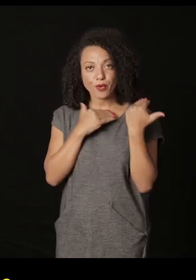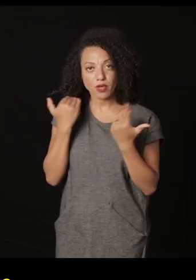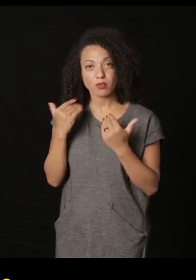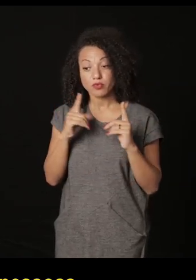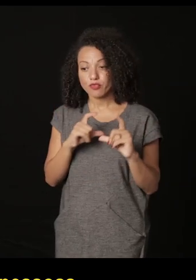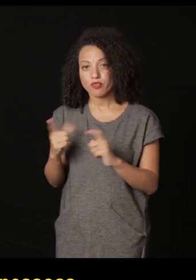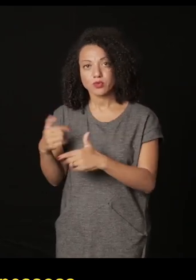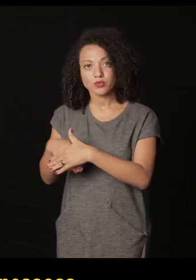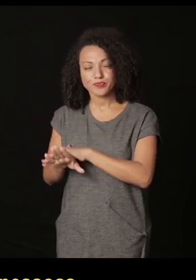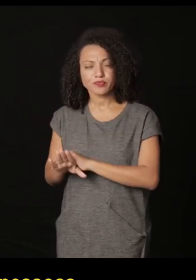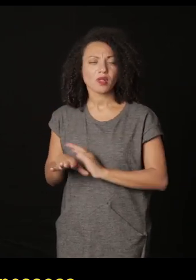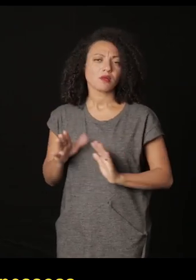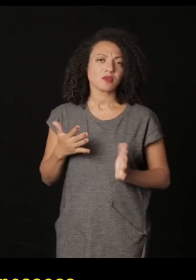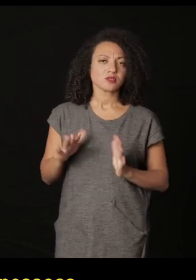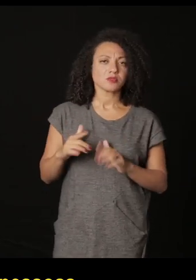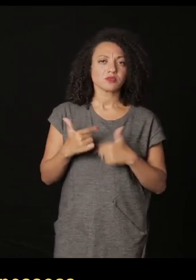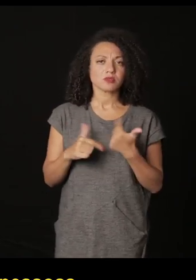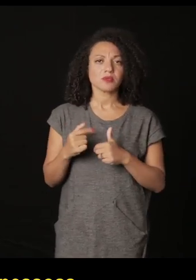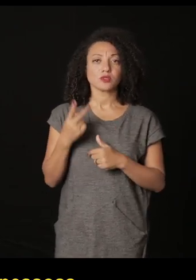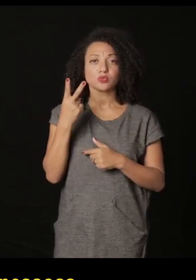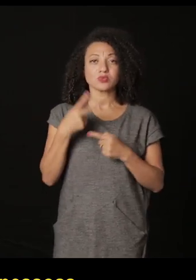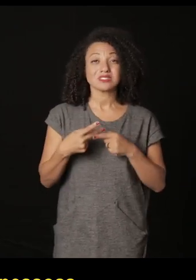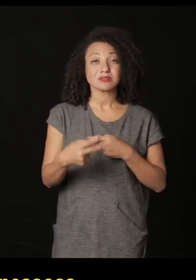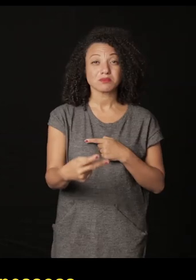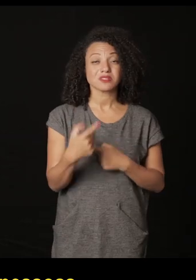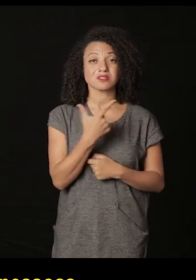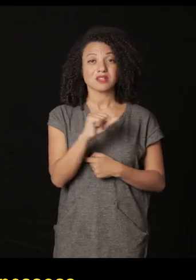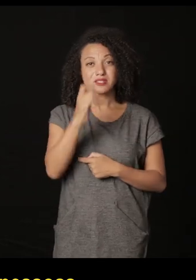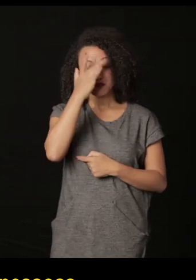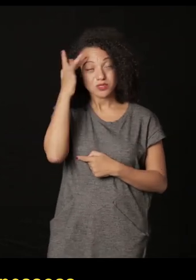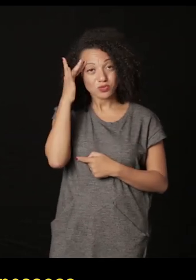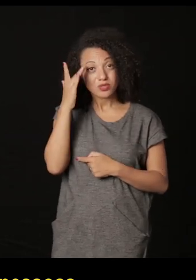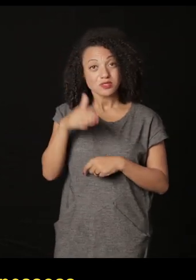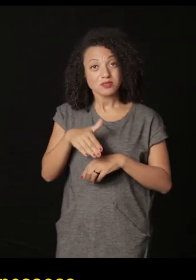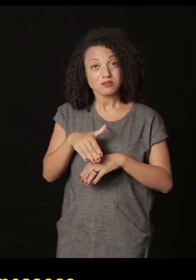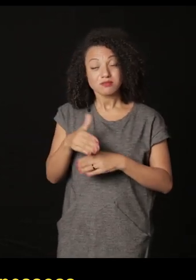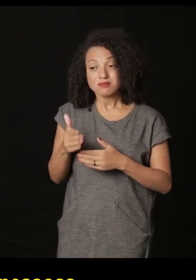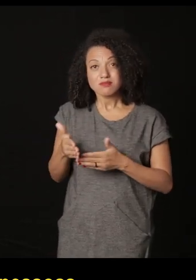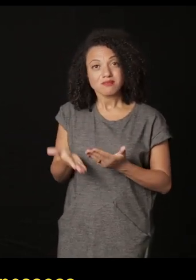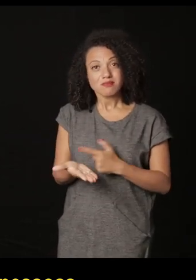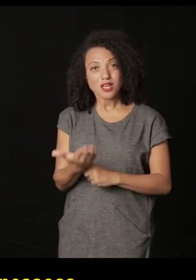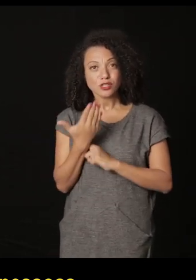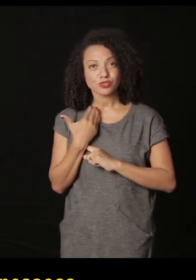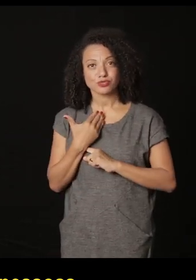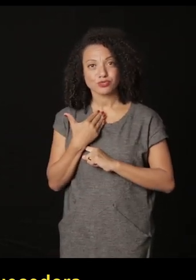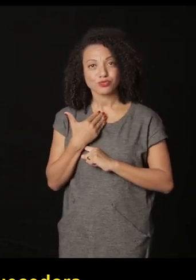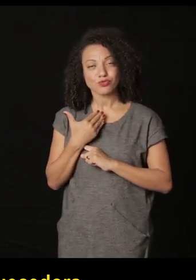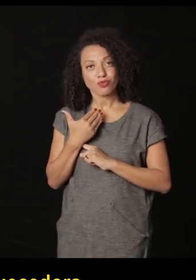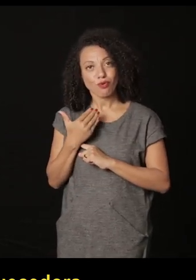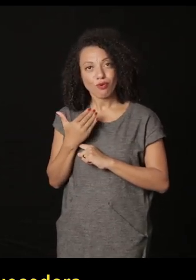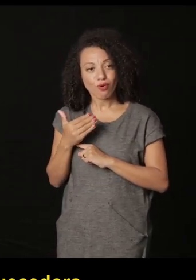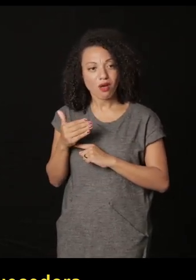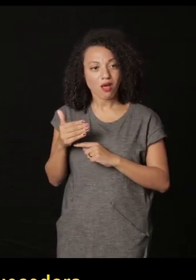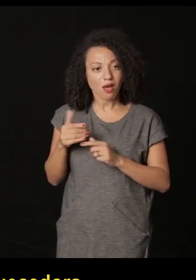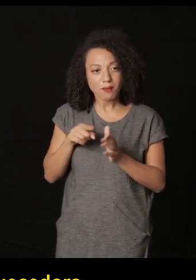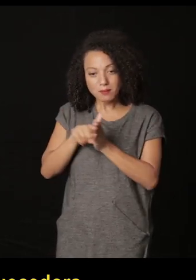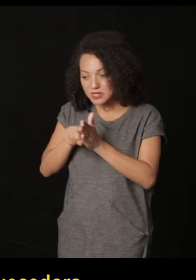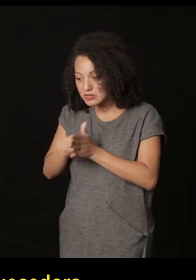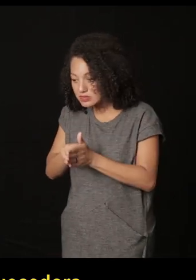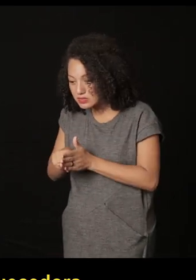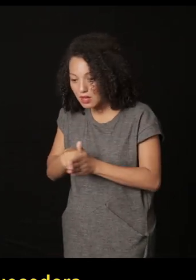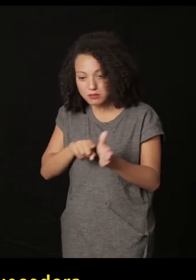hercúleo feito em duas semanas com dez pessoas me ajudando a abrir e abrir os dossiês e foi uma experiência